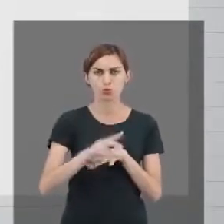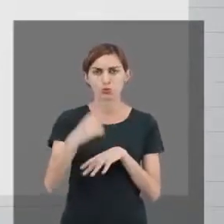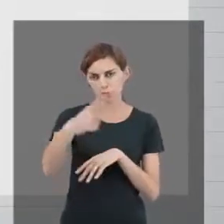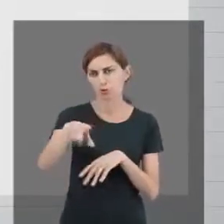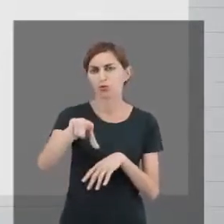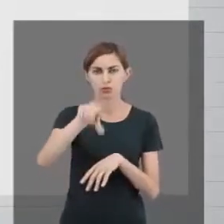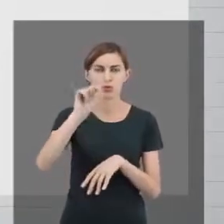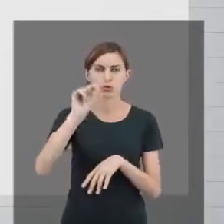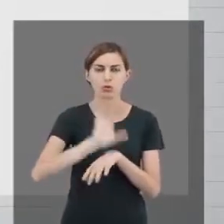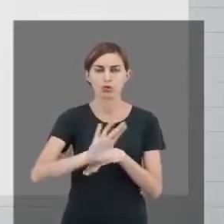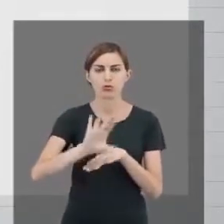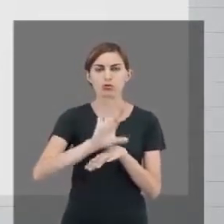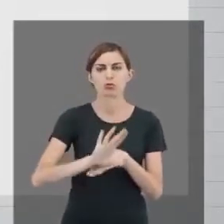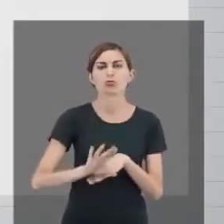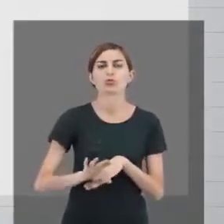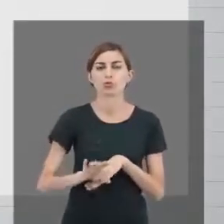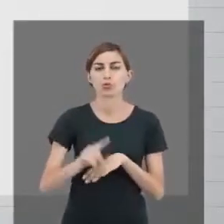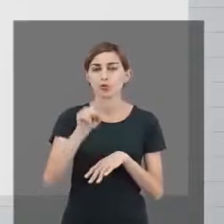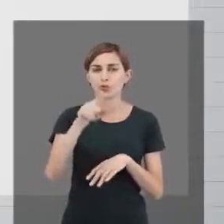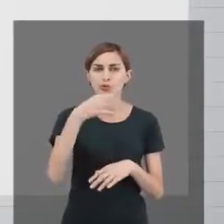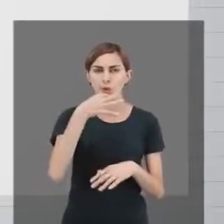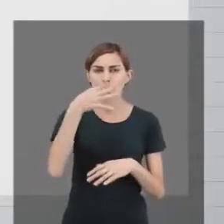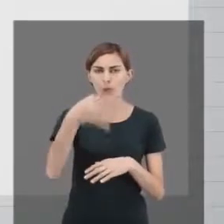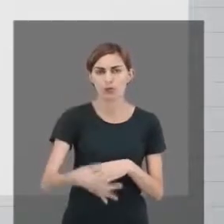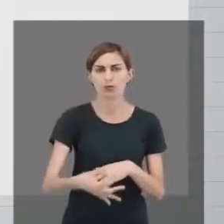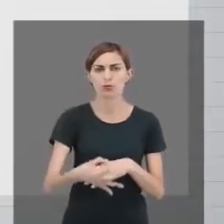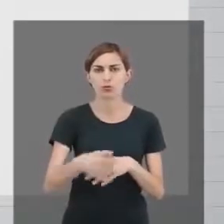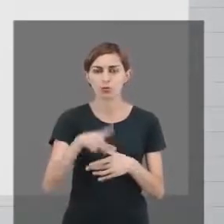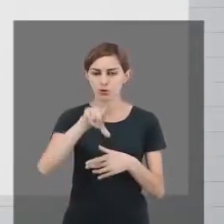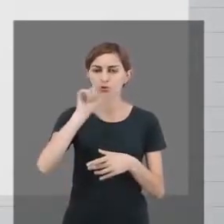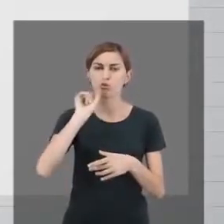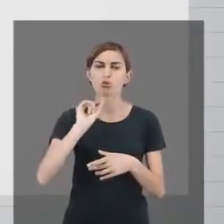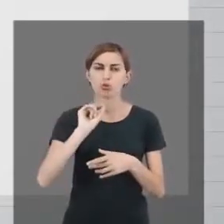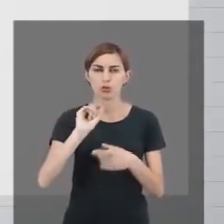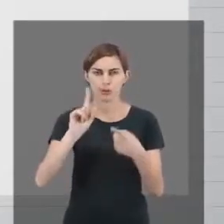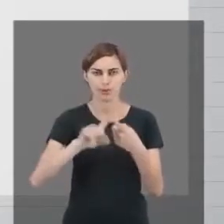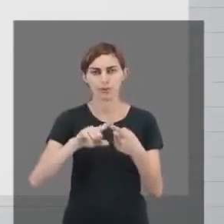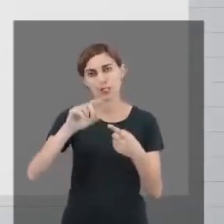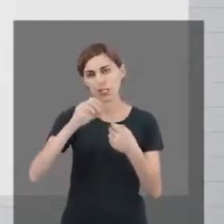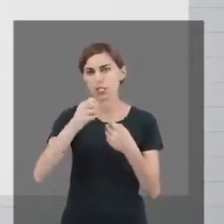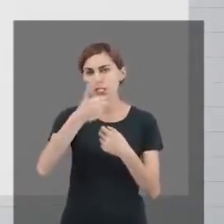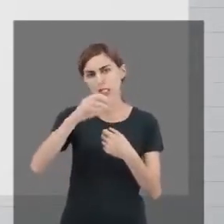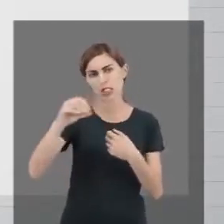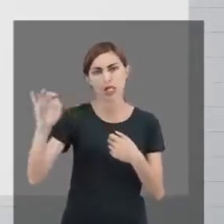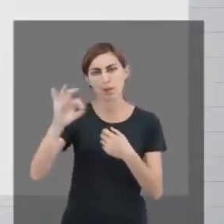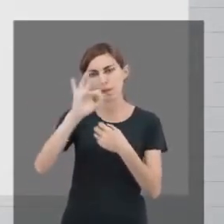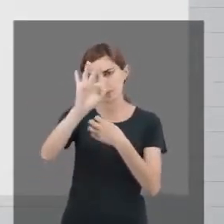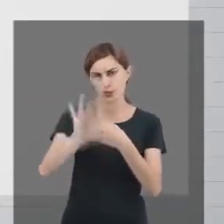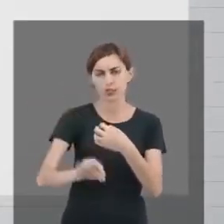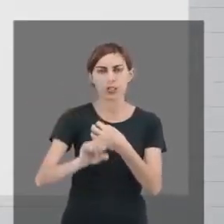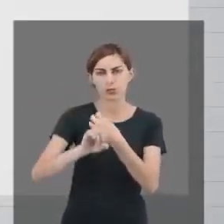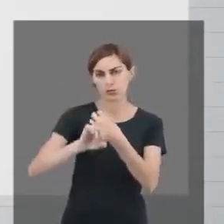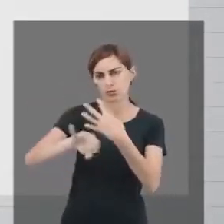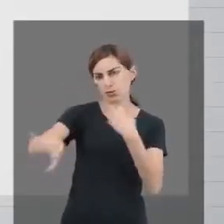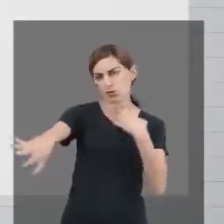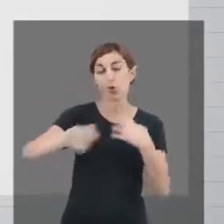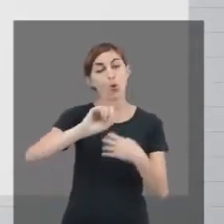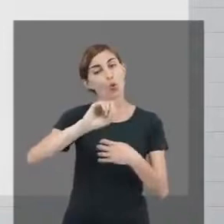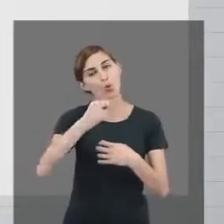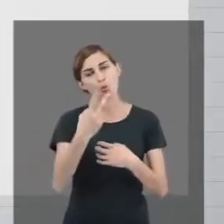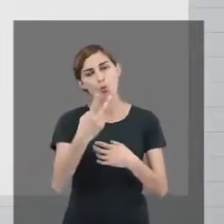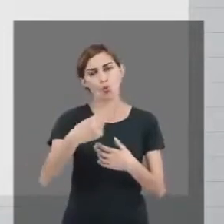no seu curso, no curso que você escolheu, você optou por 100% à distância ou semipresencial.